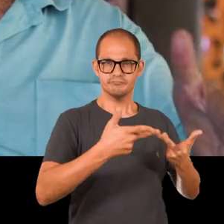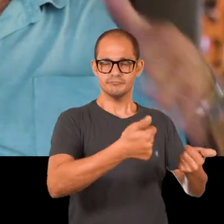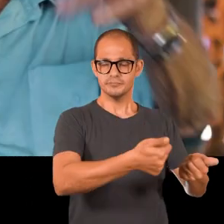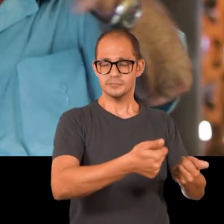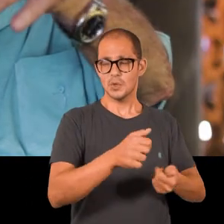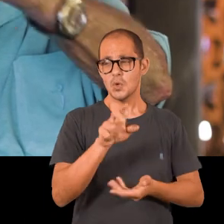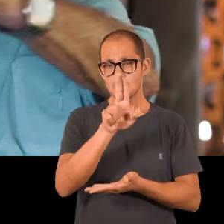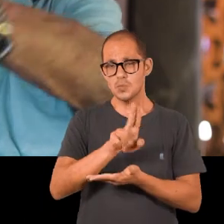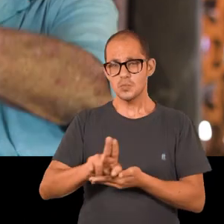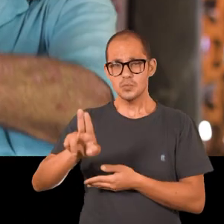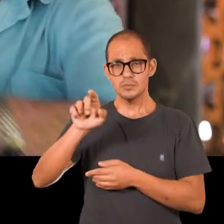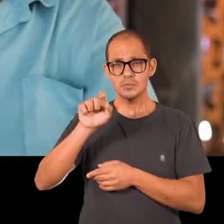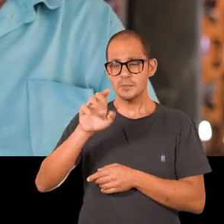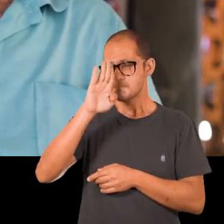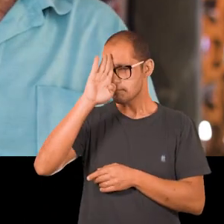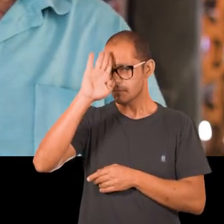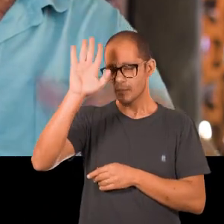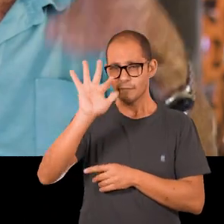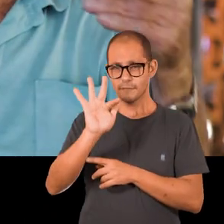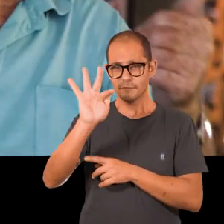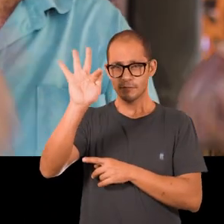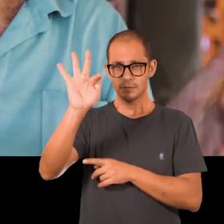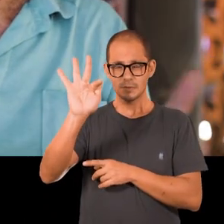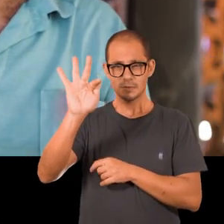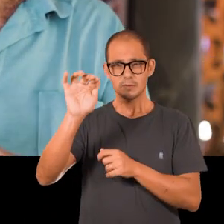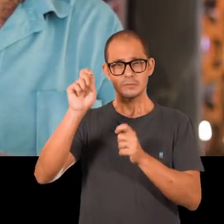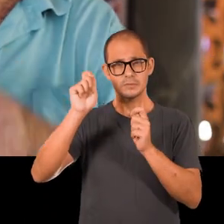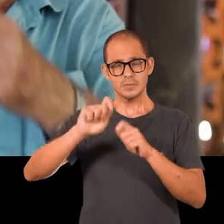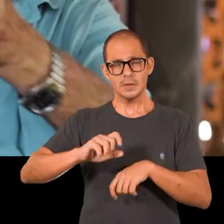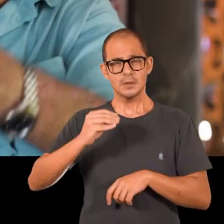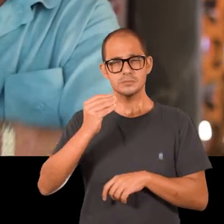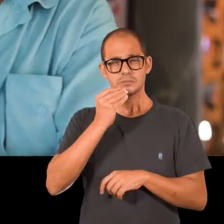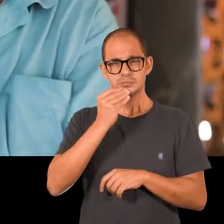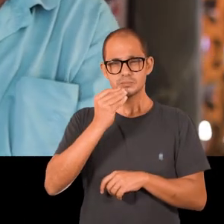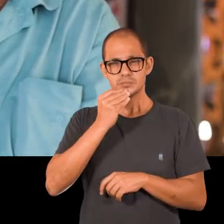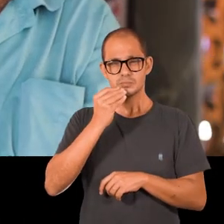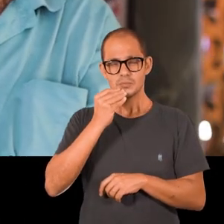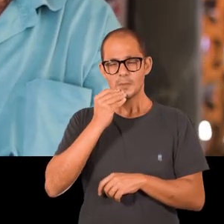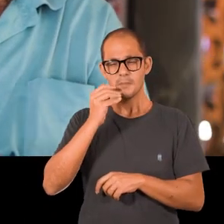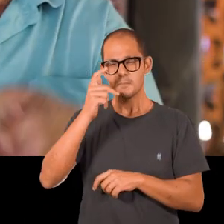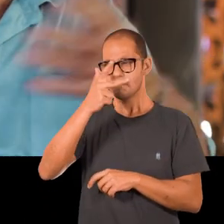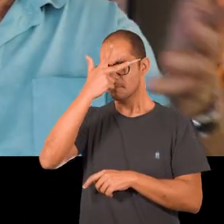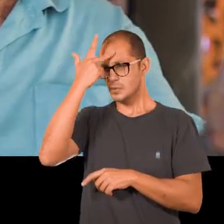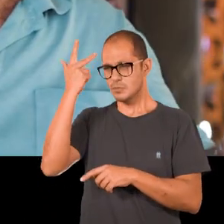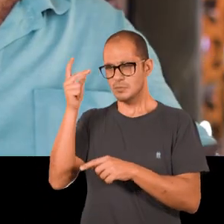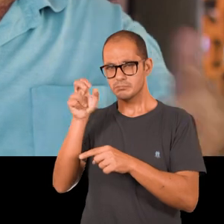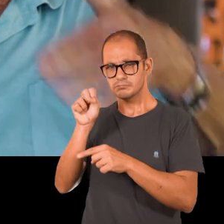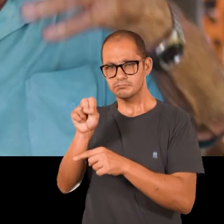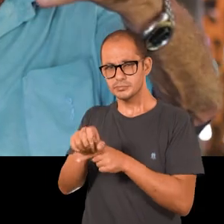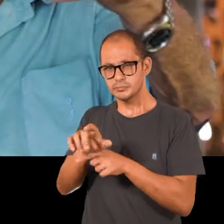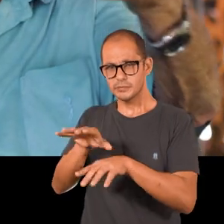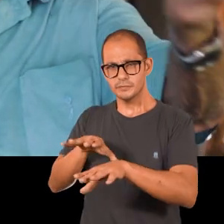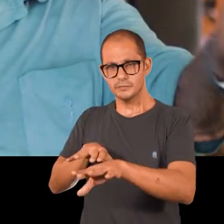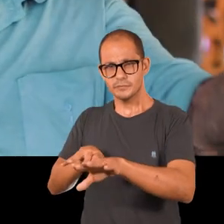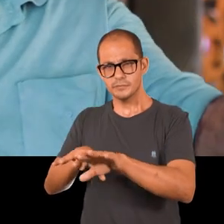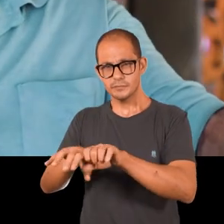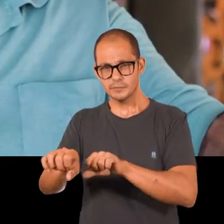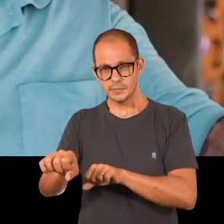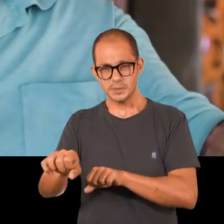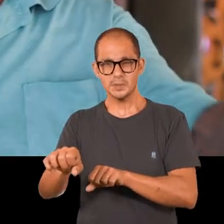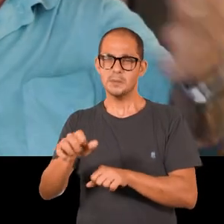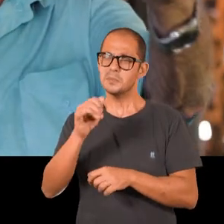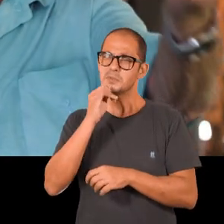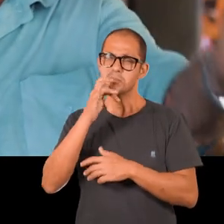universidades, principalmente a federal, que dão chances para as pessoas se formarem em